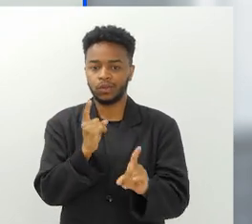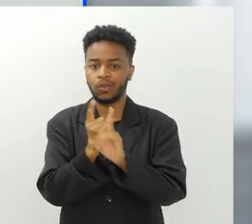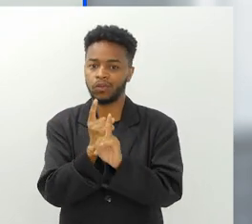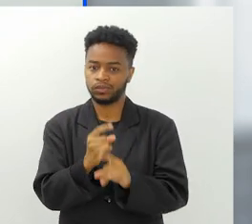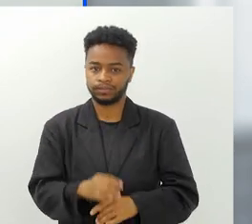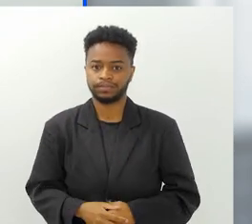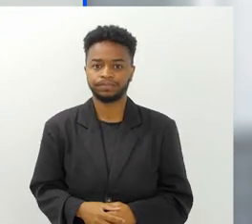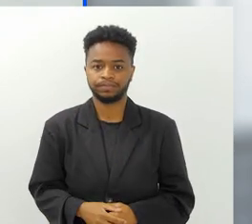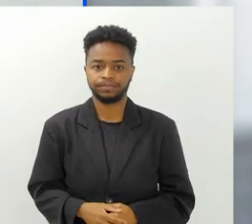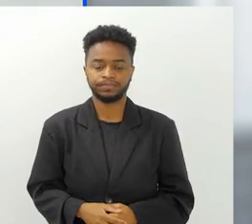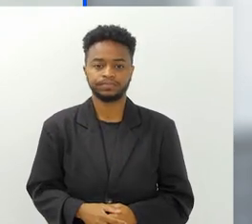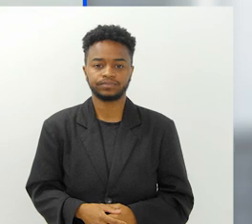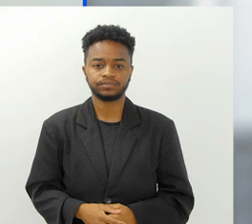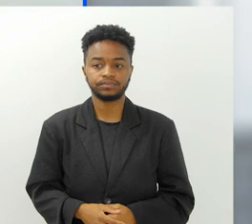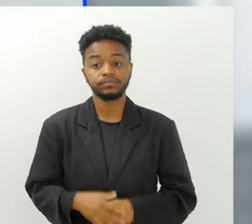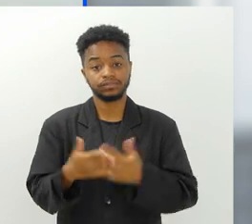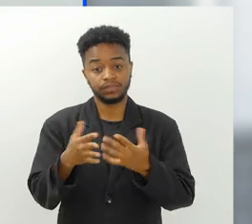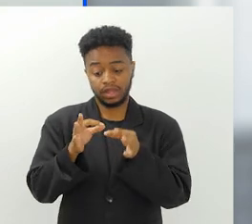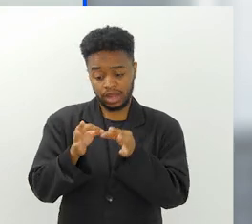encontrada. Então,